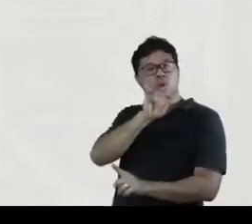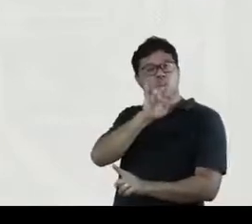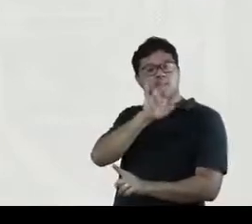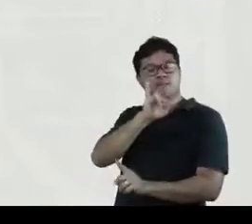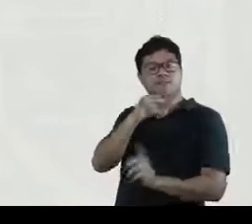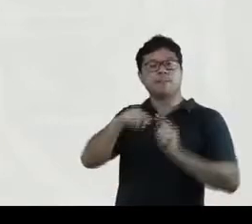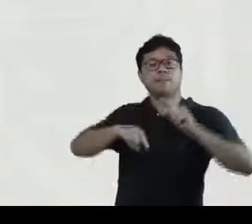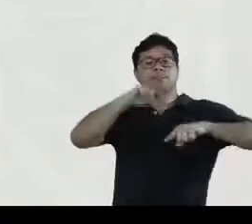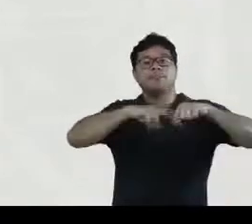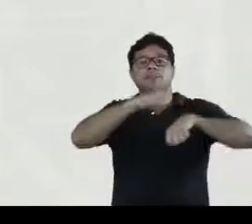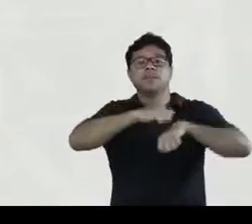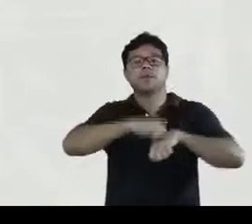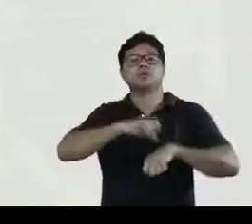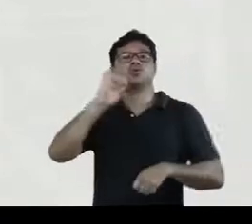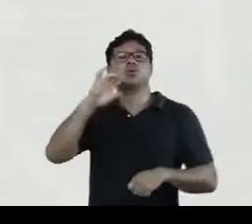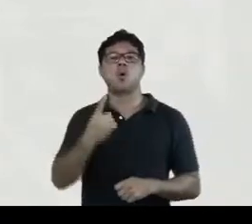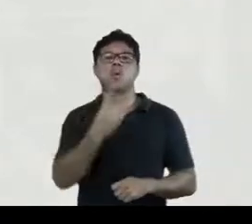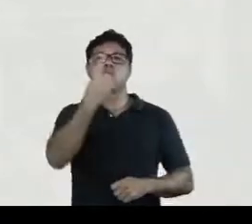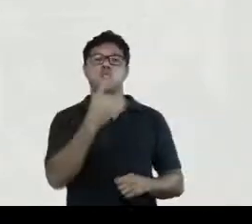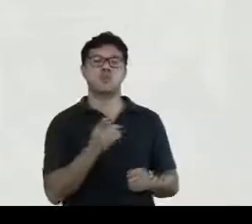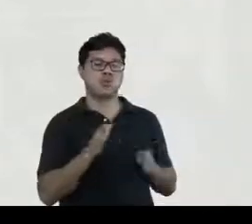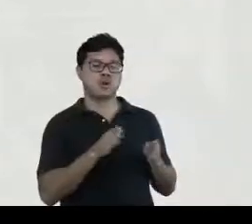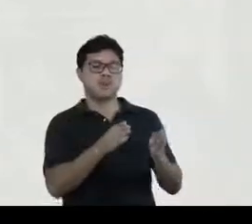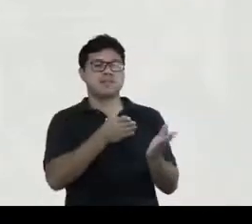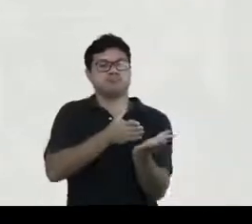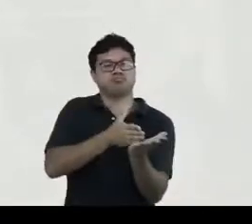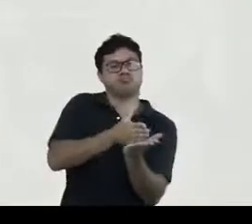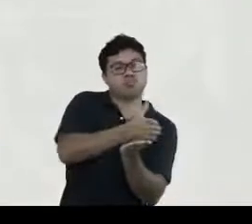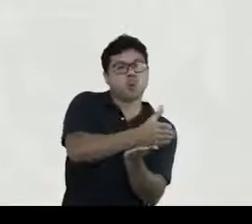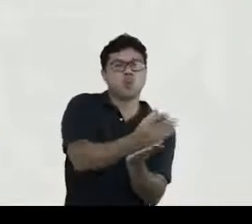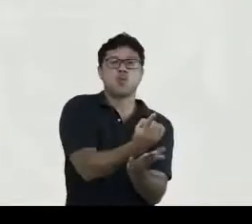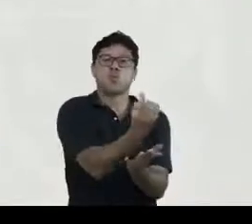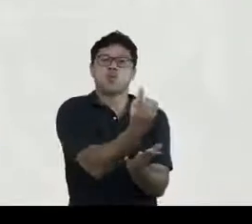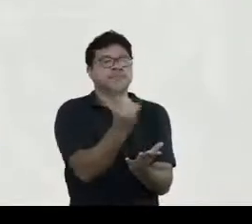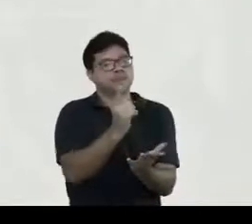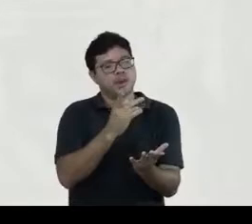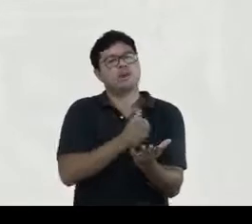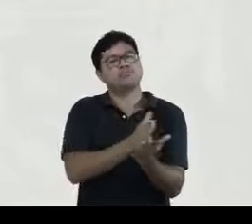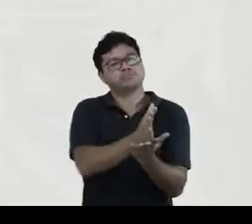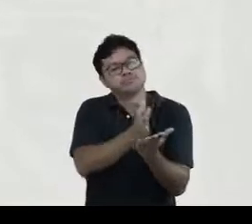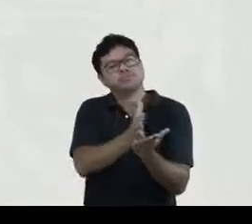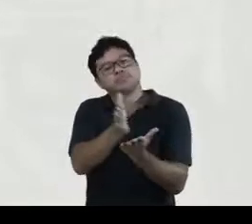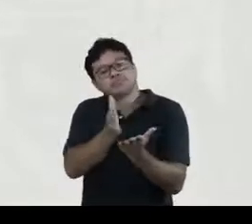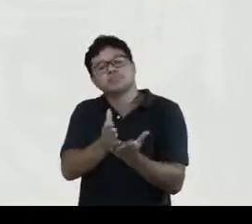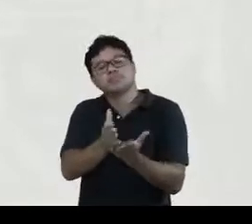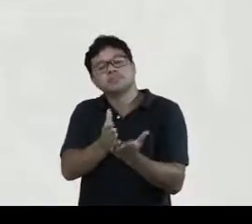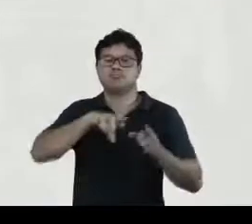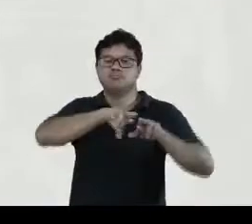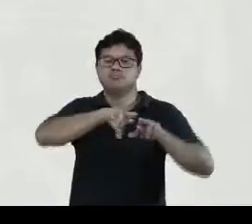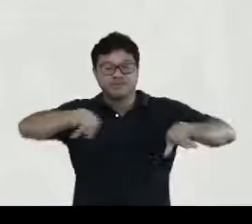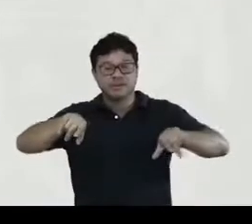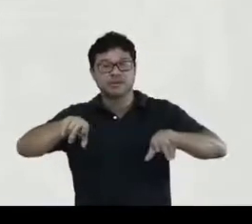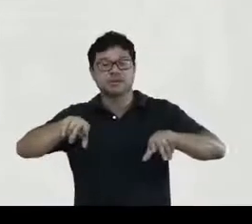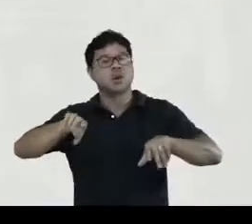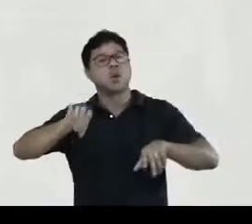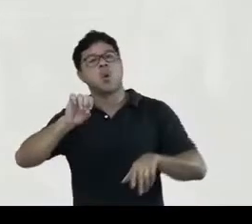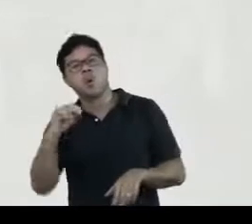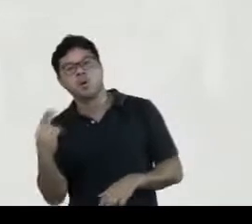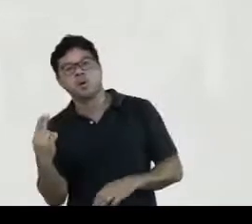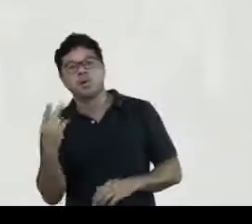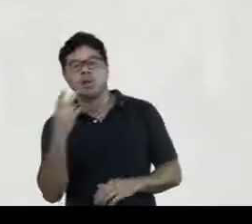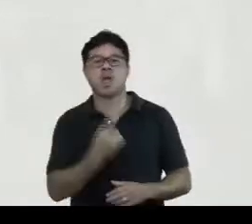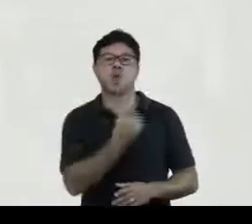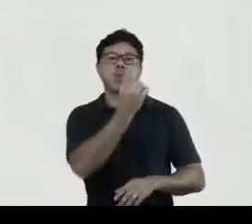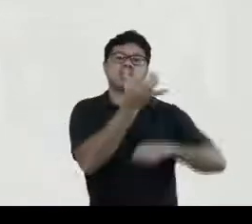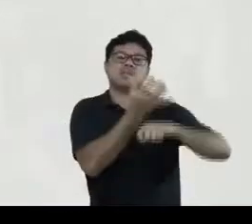adotando apenas um viés metodológico ou mesmo um viés de